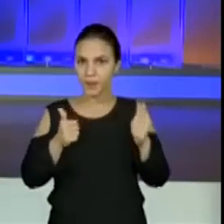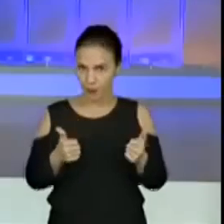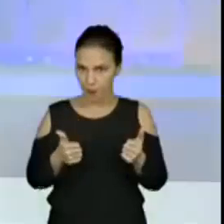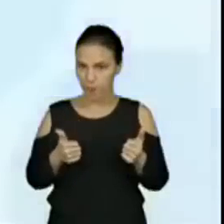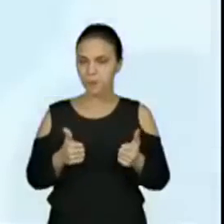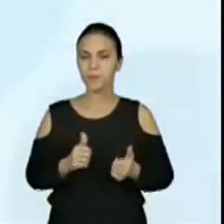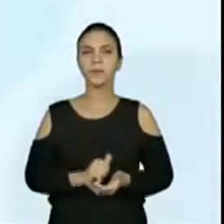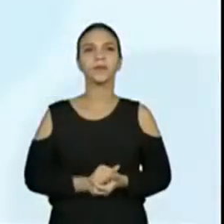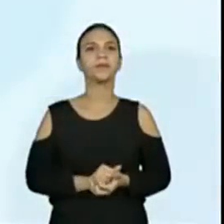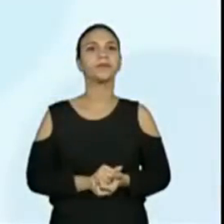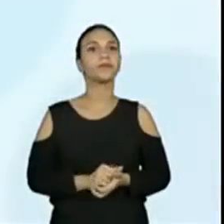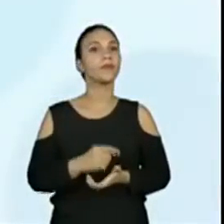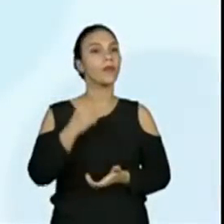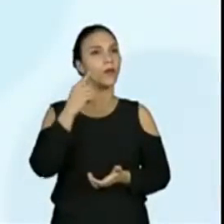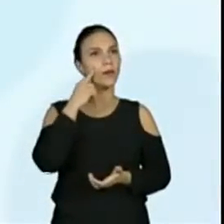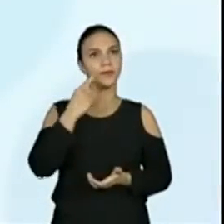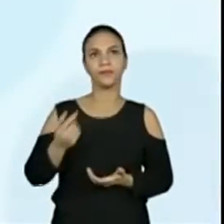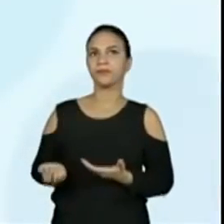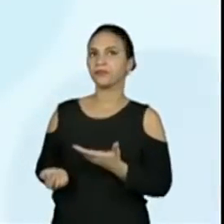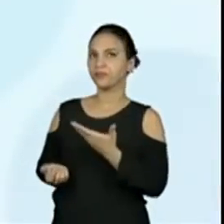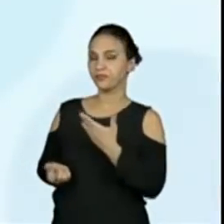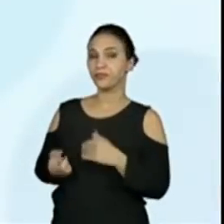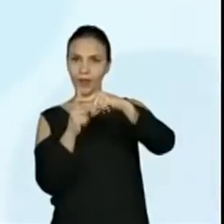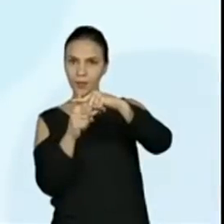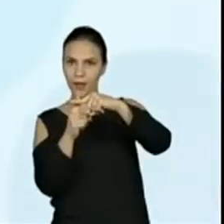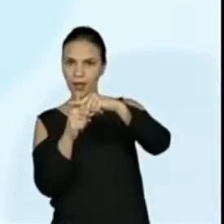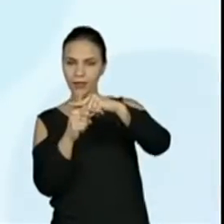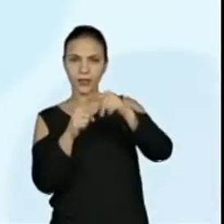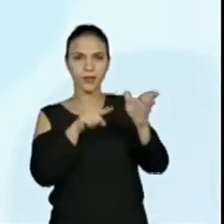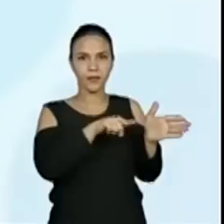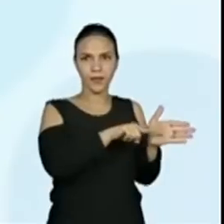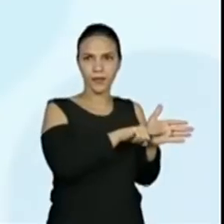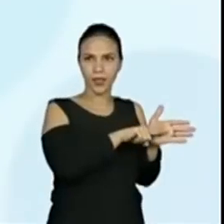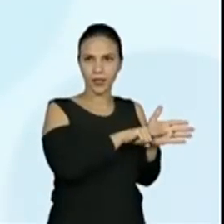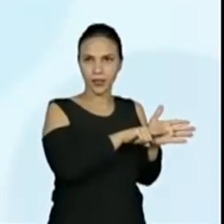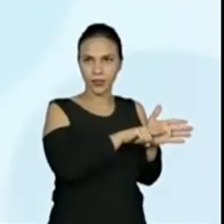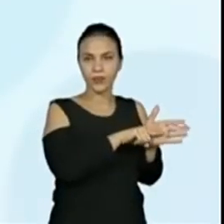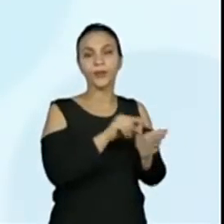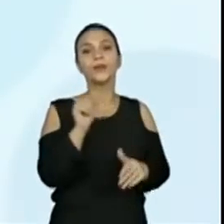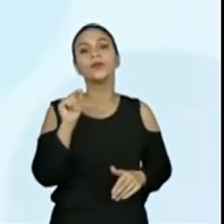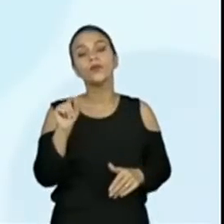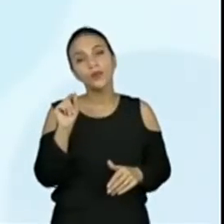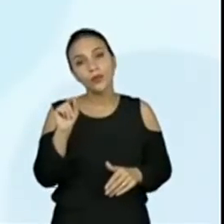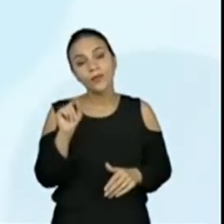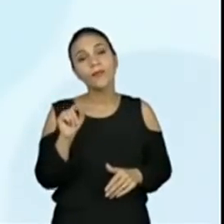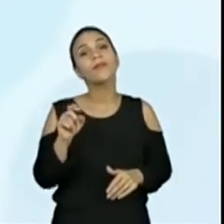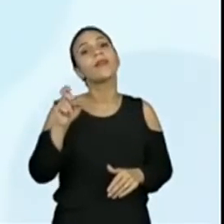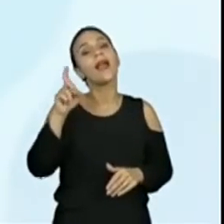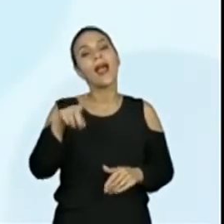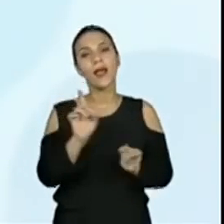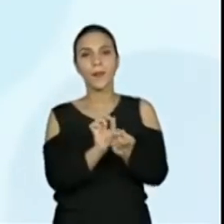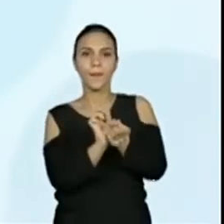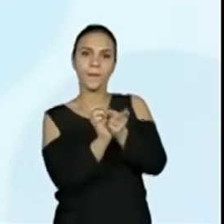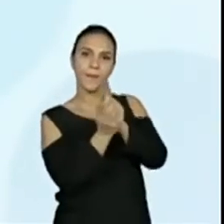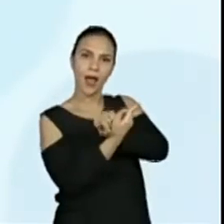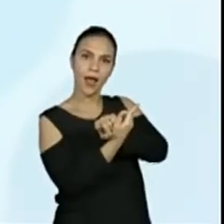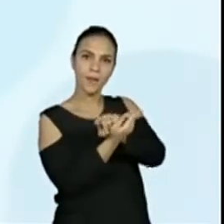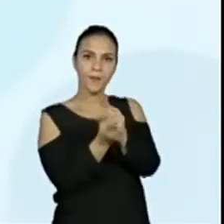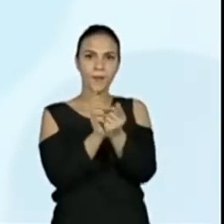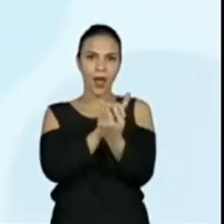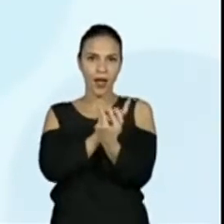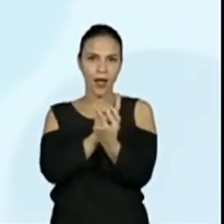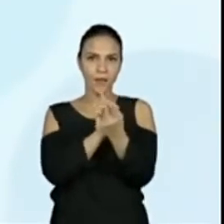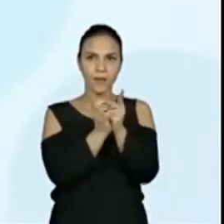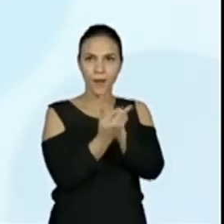Então, vamos lá comigo. A adição e a subtração são o que chamamos de operações inversas.